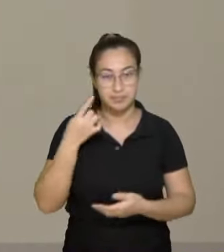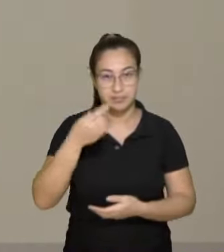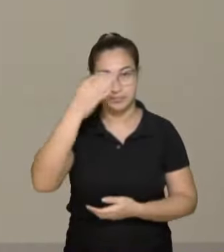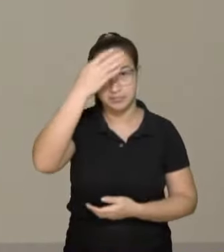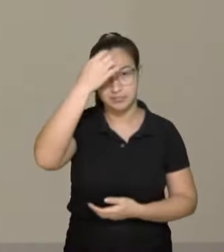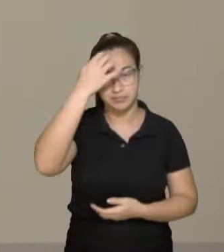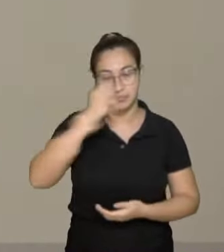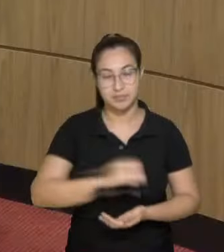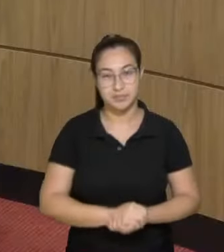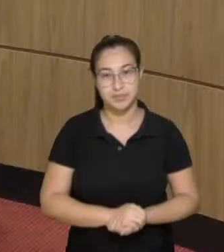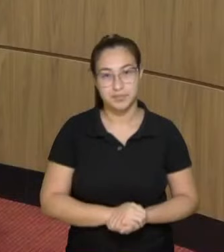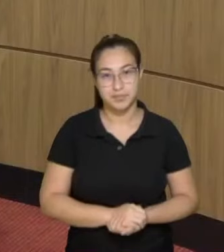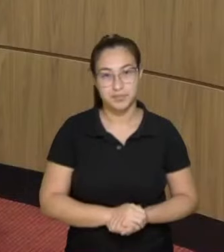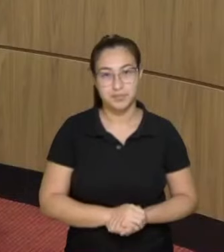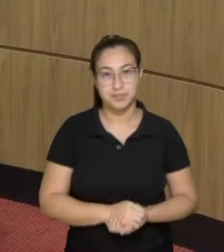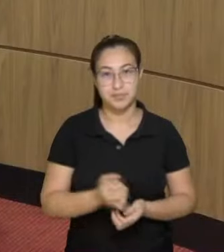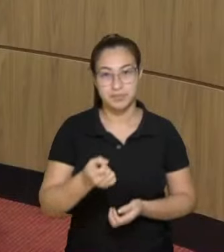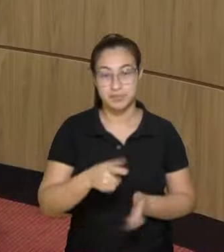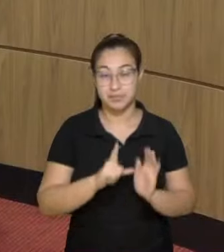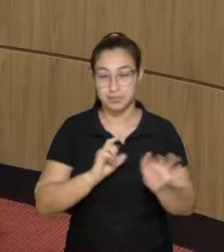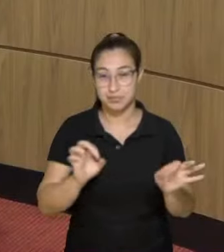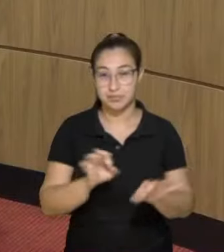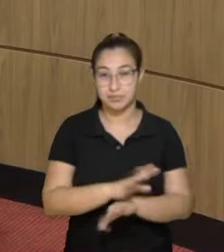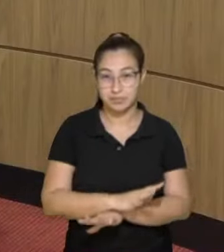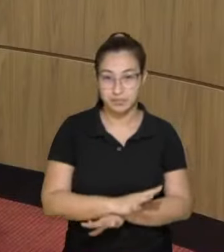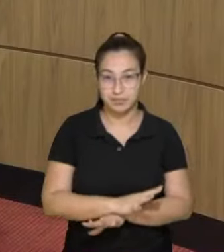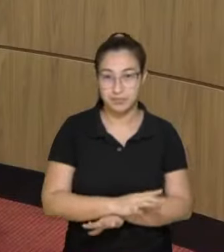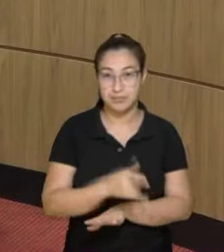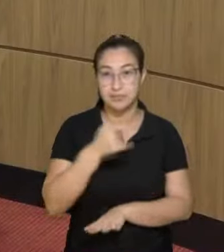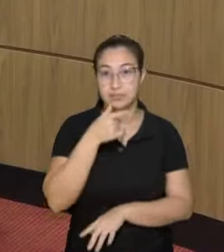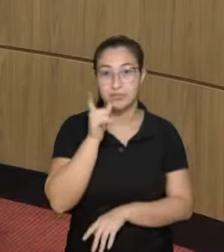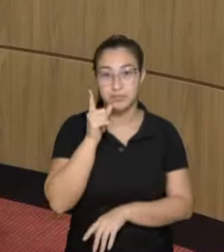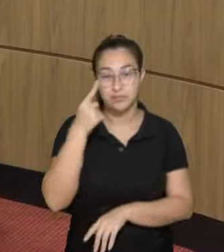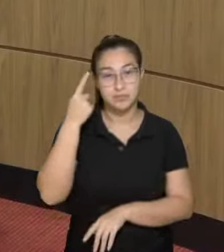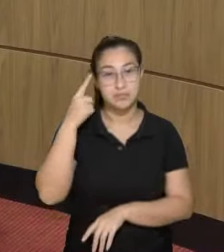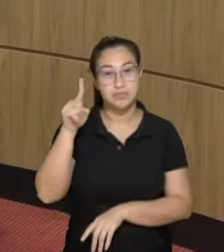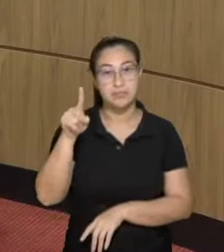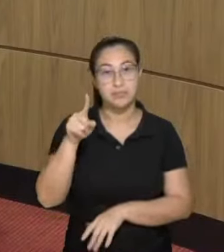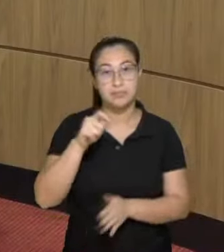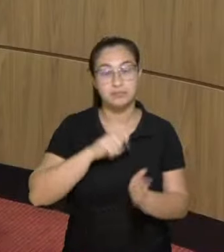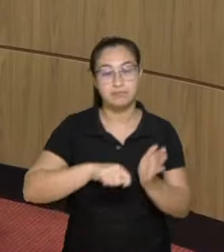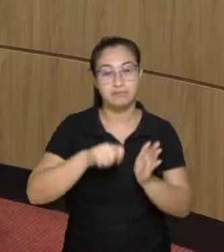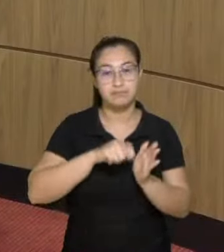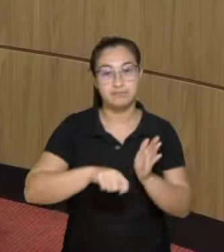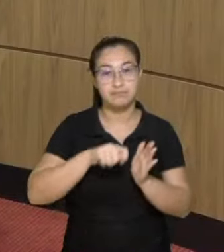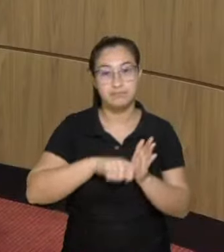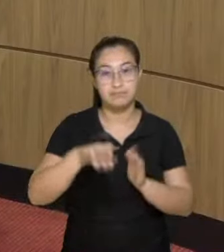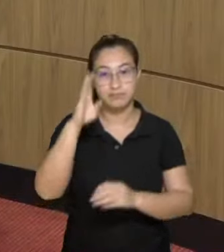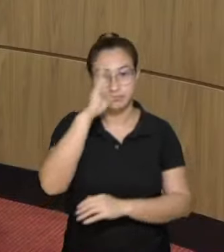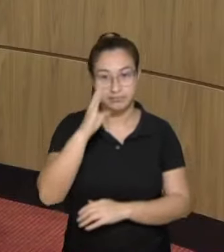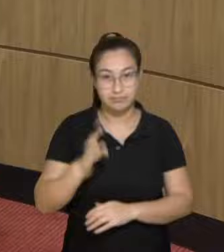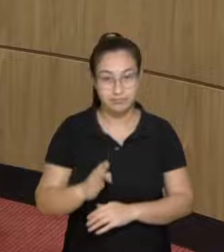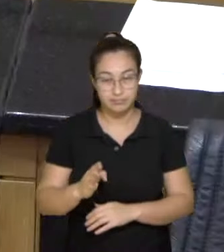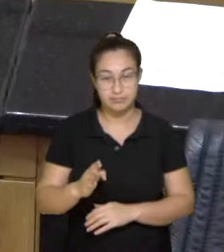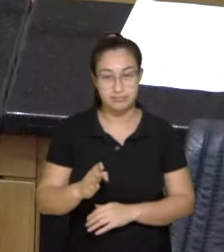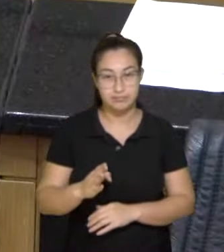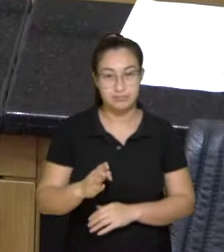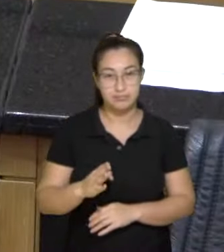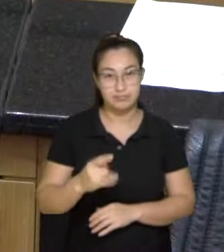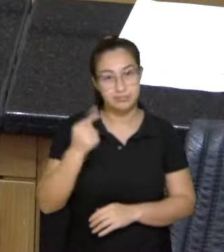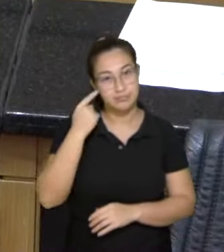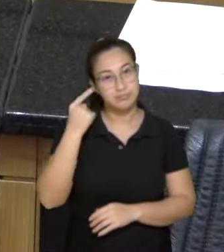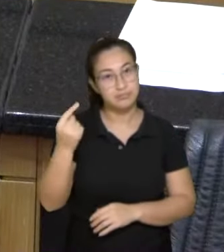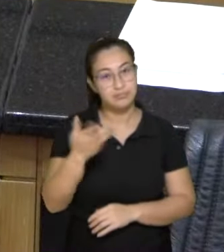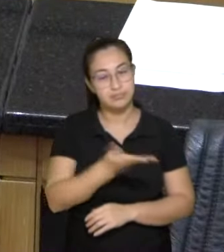Só para concluir, senhor presidente, ontem foi o dia do escritor brasileiro, e quero aqui fazer menção à